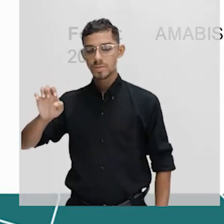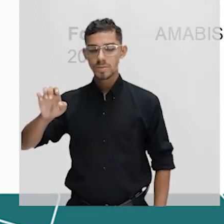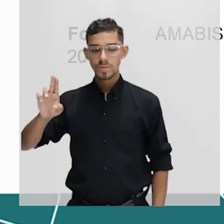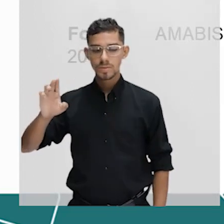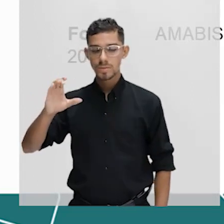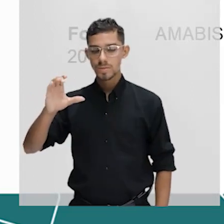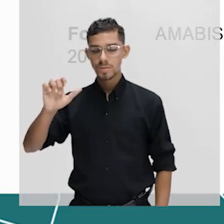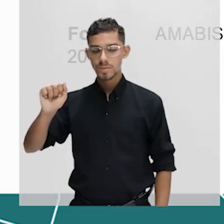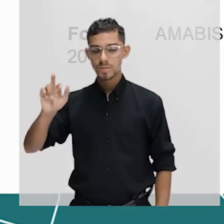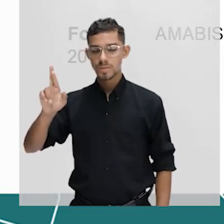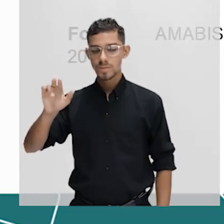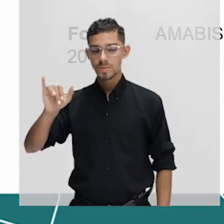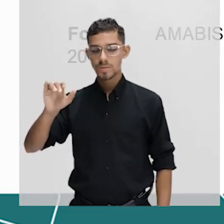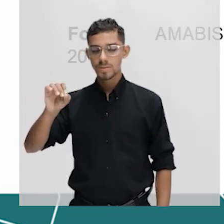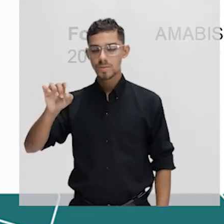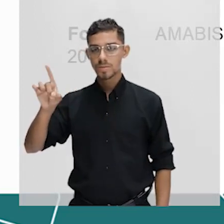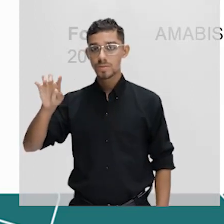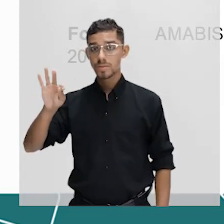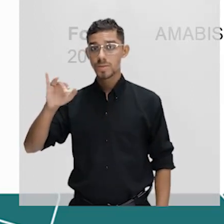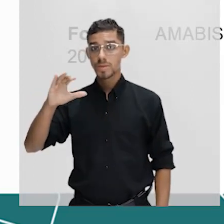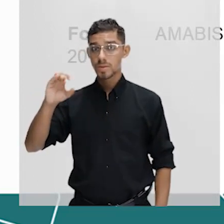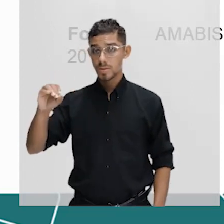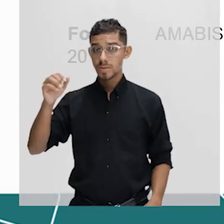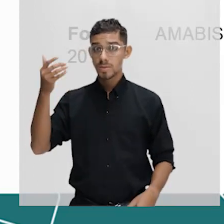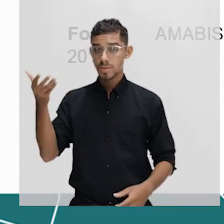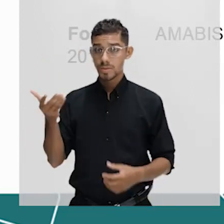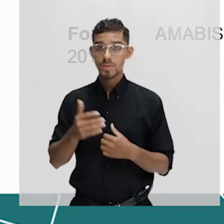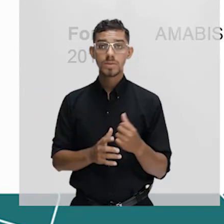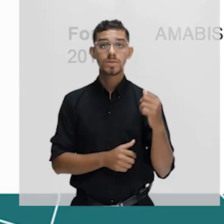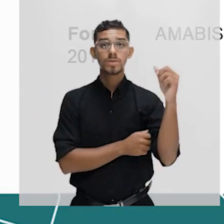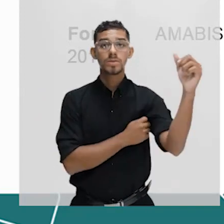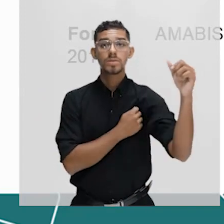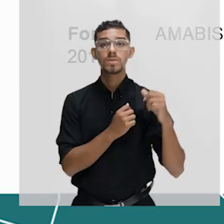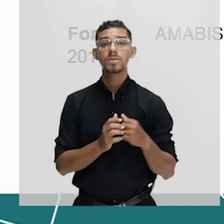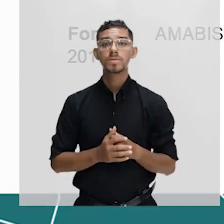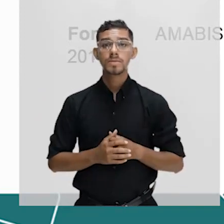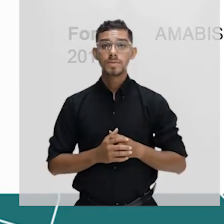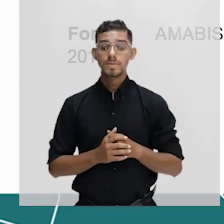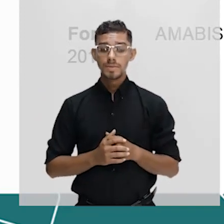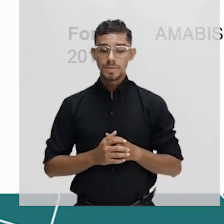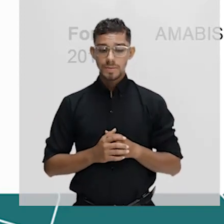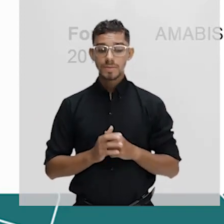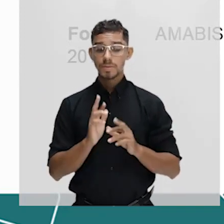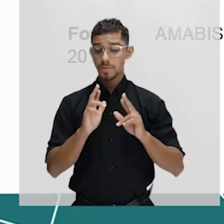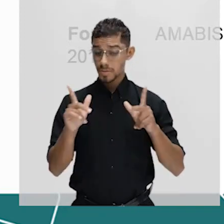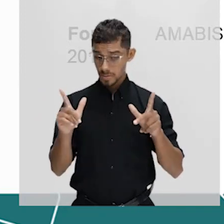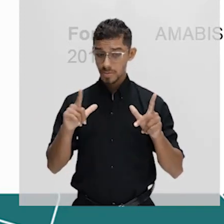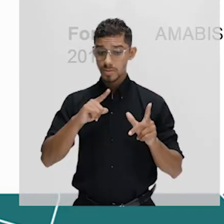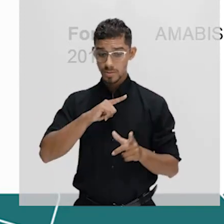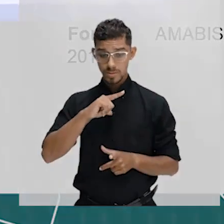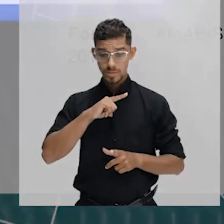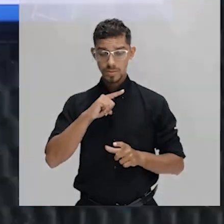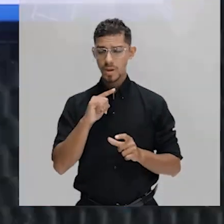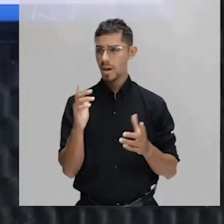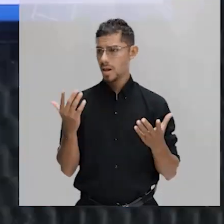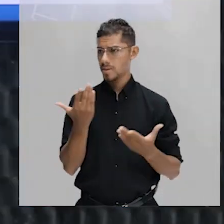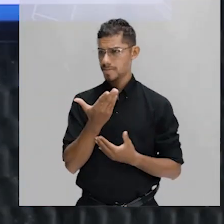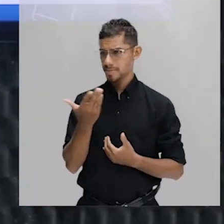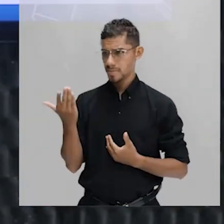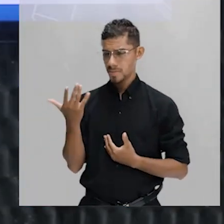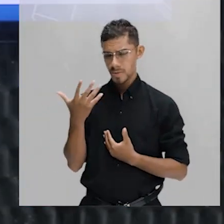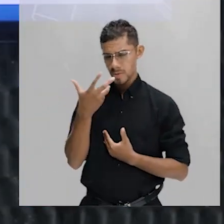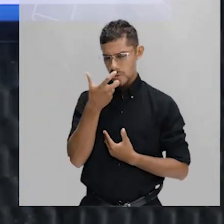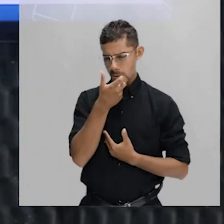procariontes e o gene dos organismos eucariotes. Você acha que é bonitinho assim?